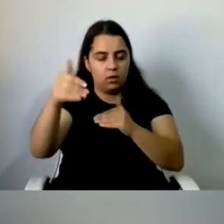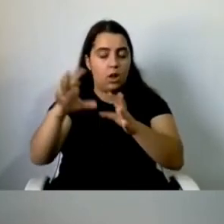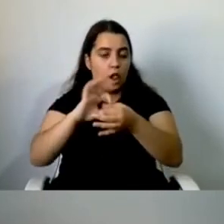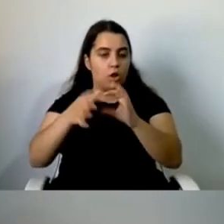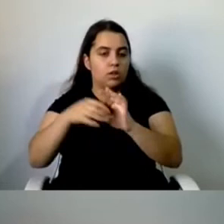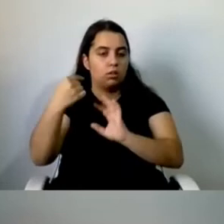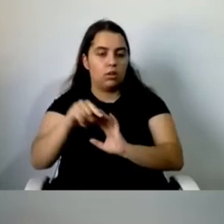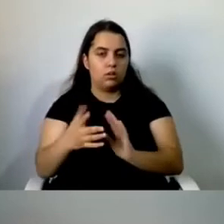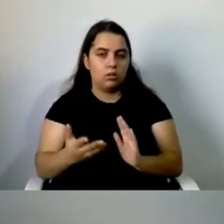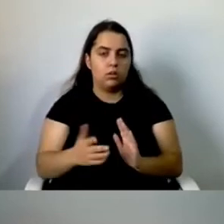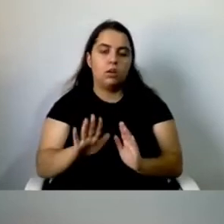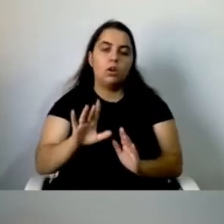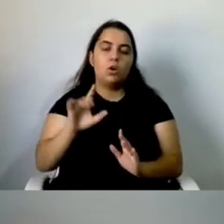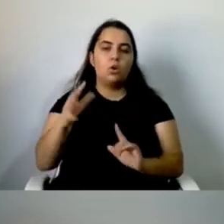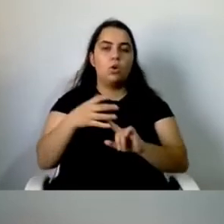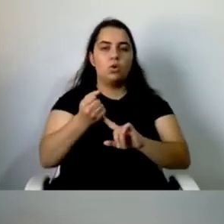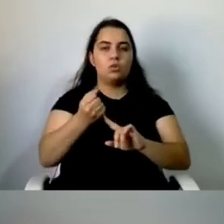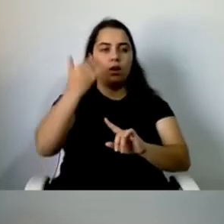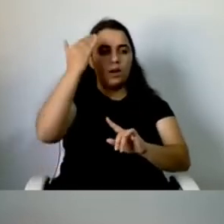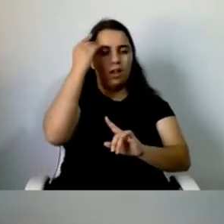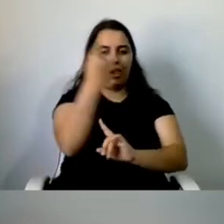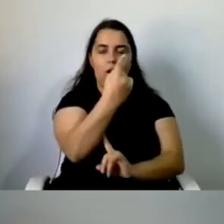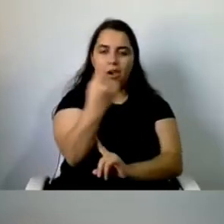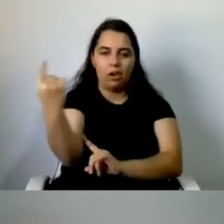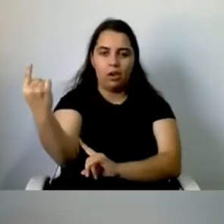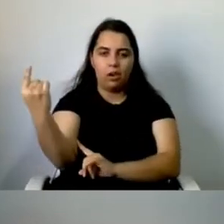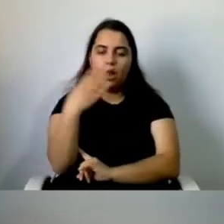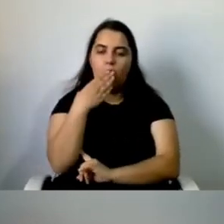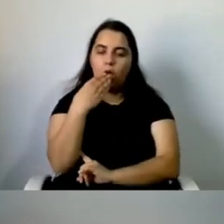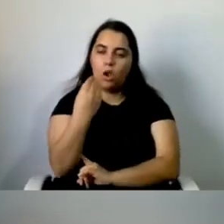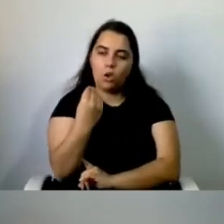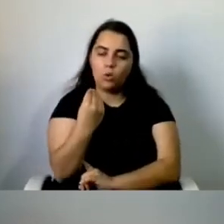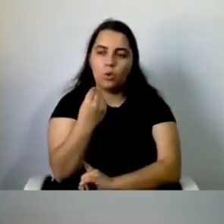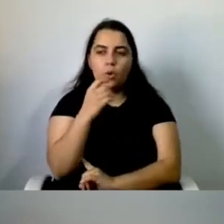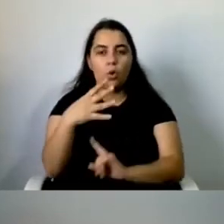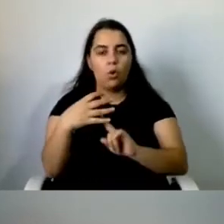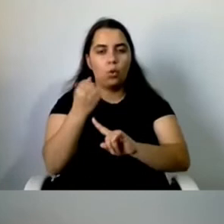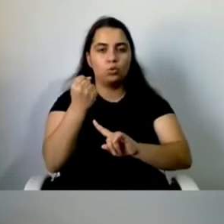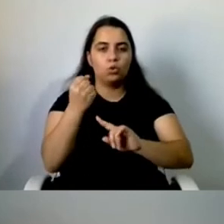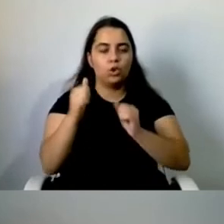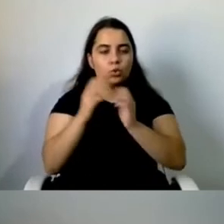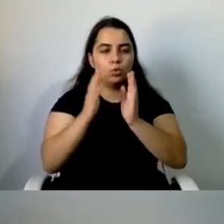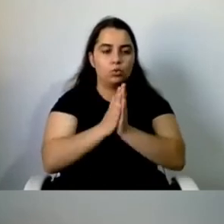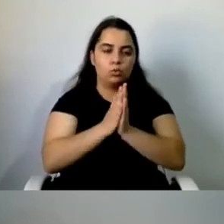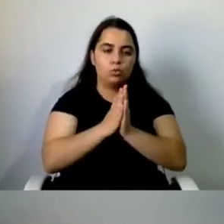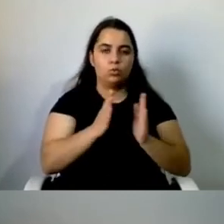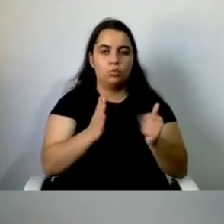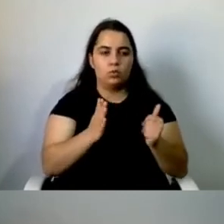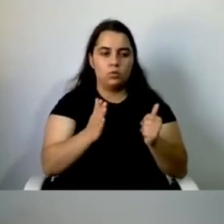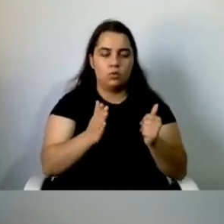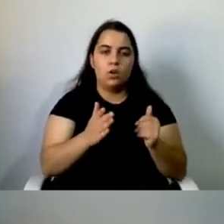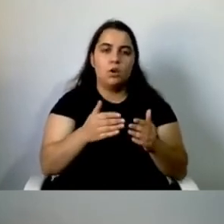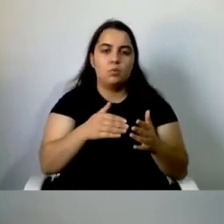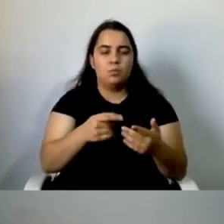capacidades de cada aluno, para que ele não se fique só para o ensino superior, para o ensino